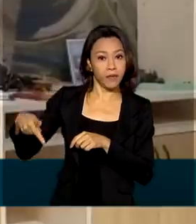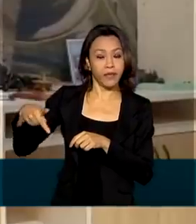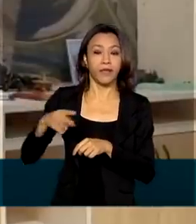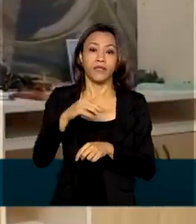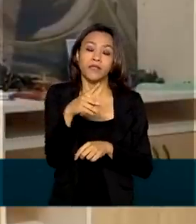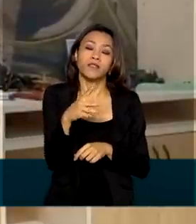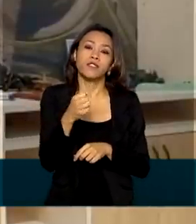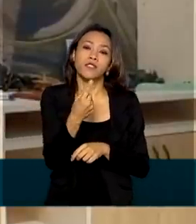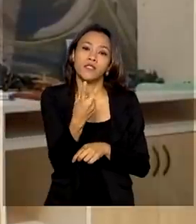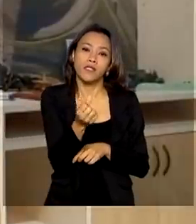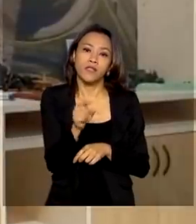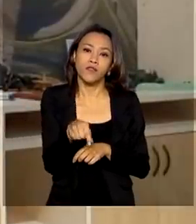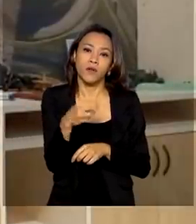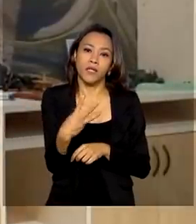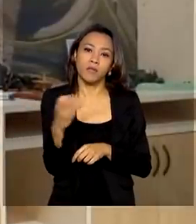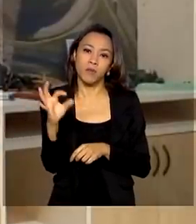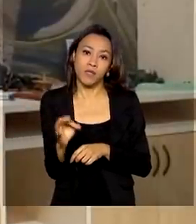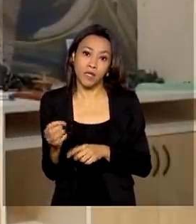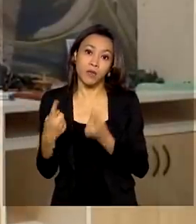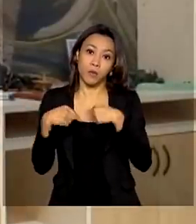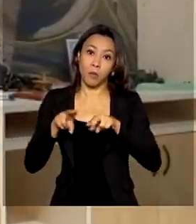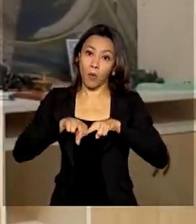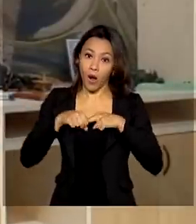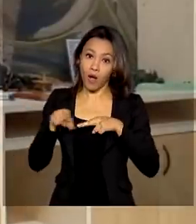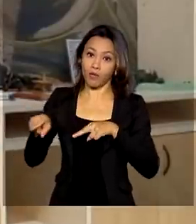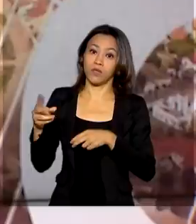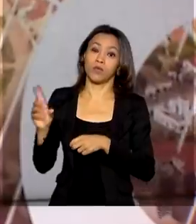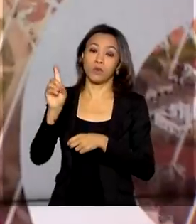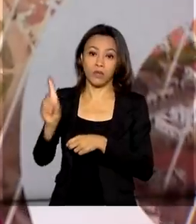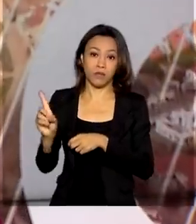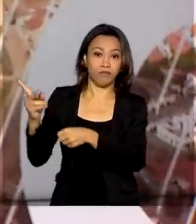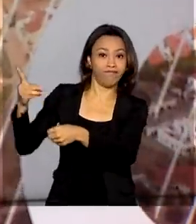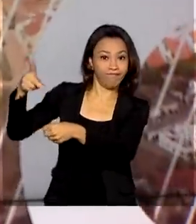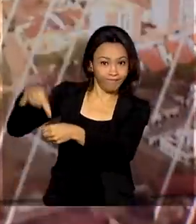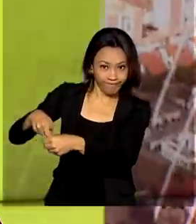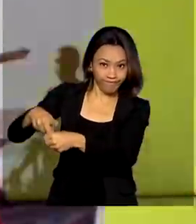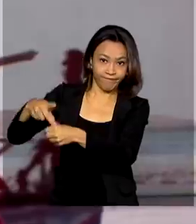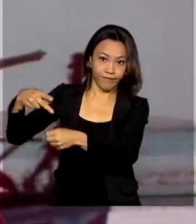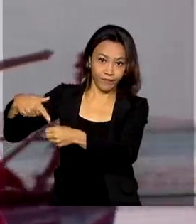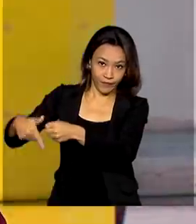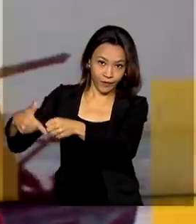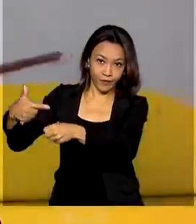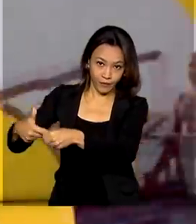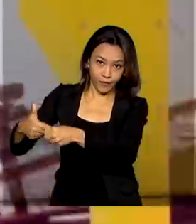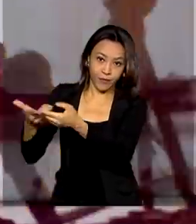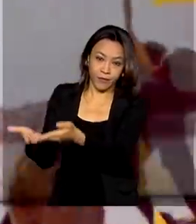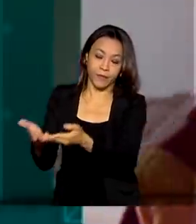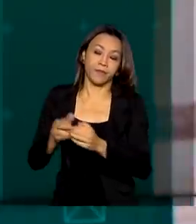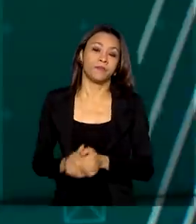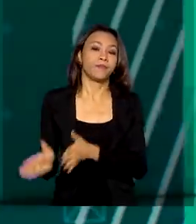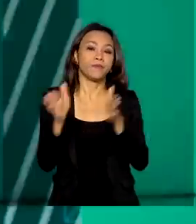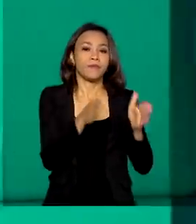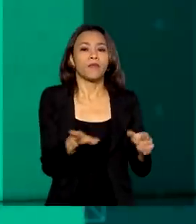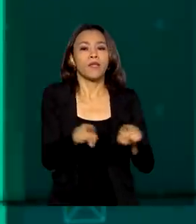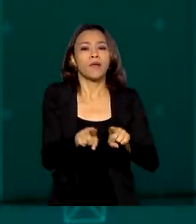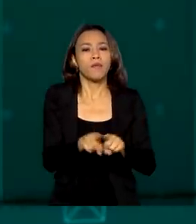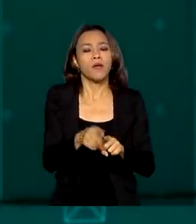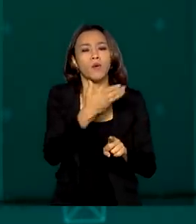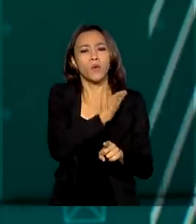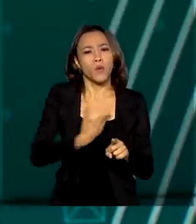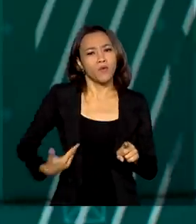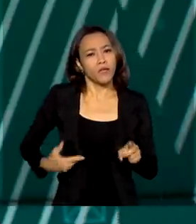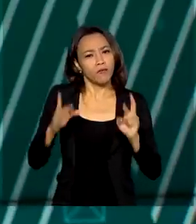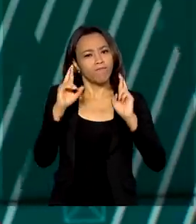,03% em relação ao preço do insumo óleo diesel. E para modernizar o setor elétrico, o governo aposta na